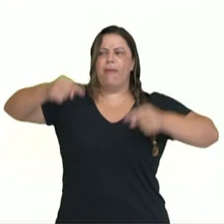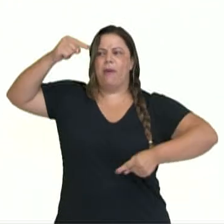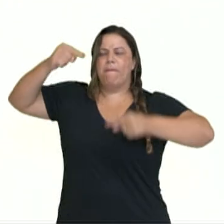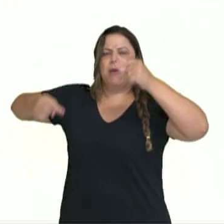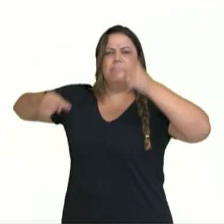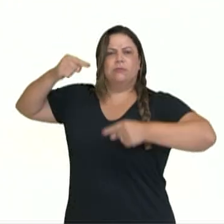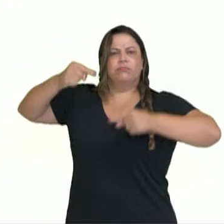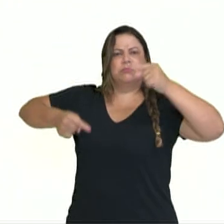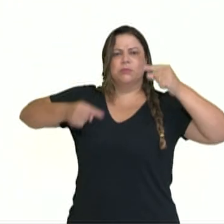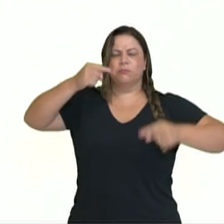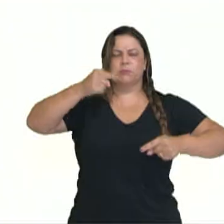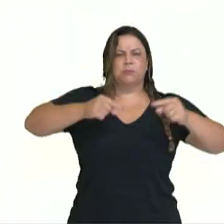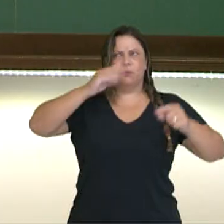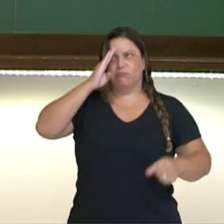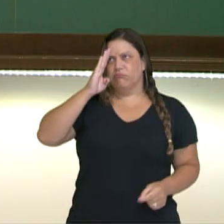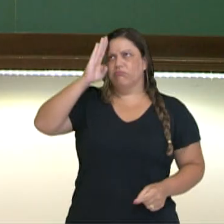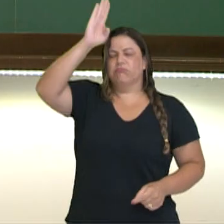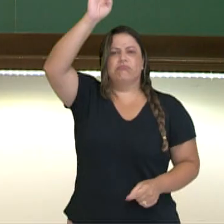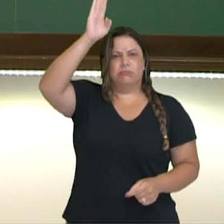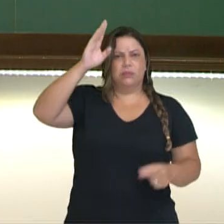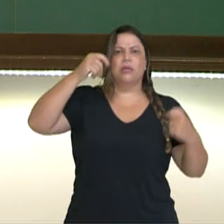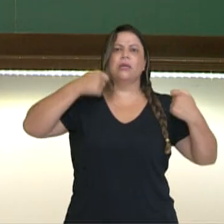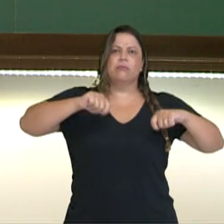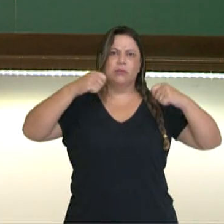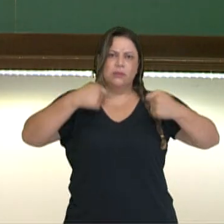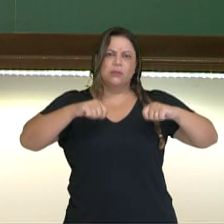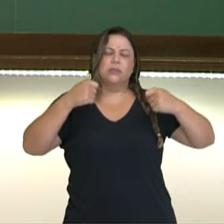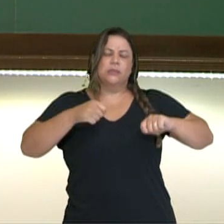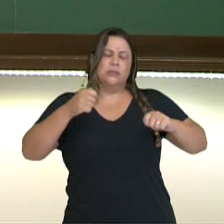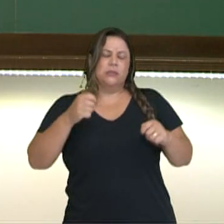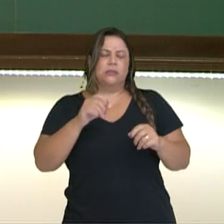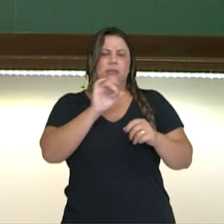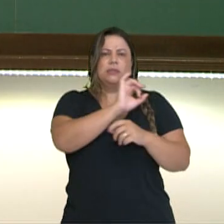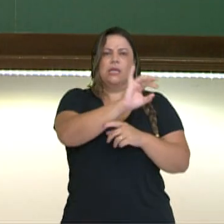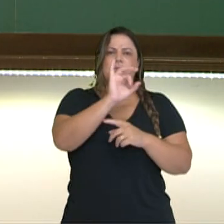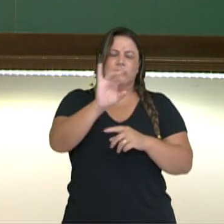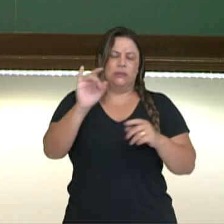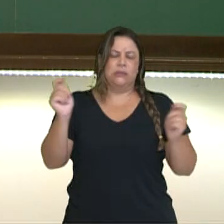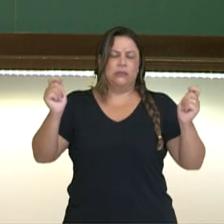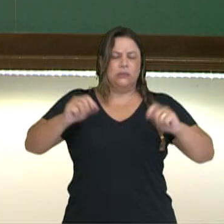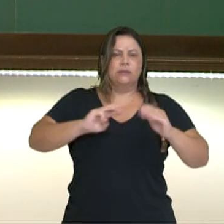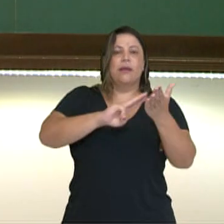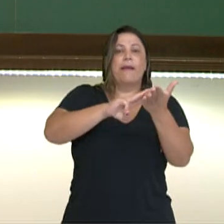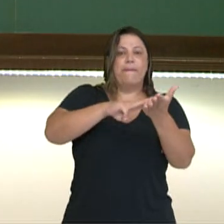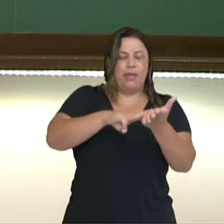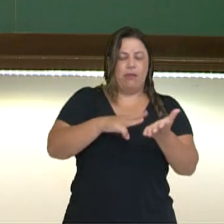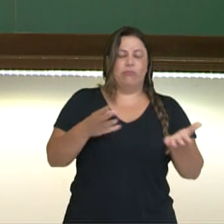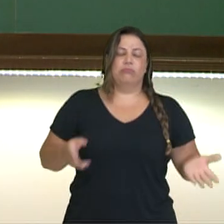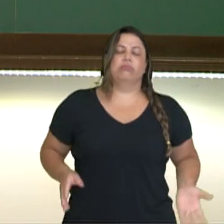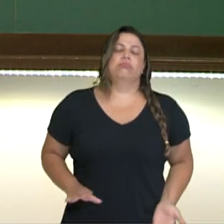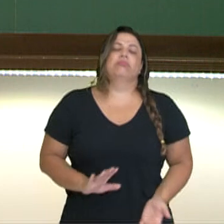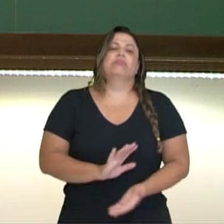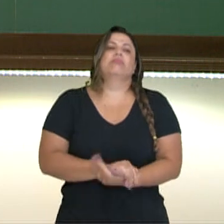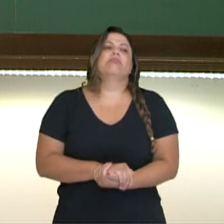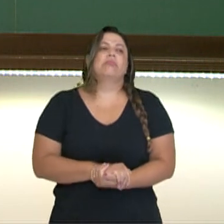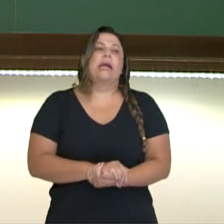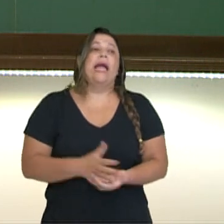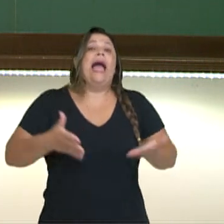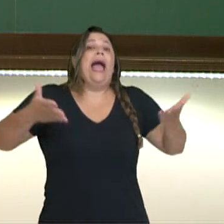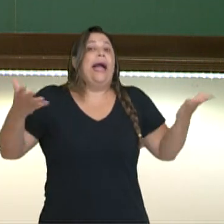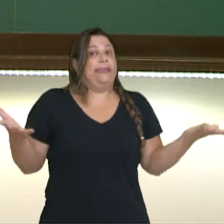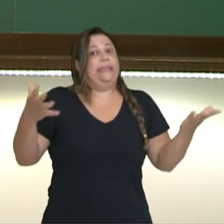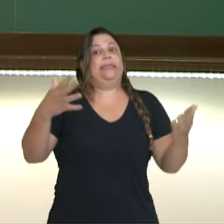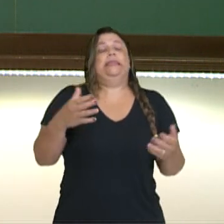destacam e remetem às necessidades destacadas pelo determinado membro ali colocado. Nessa situação,